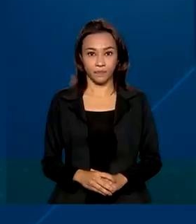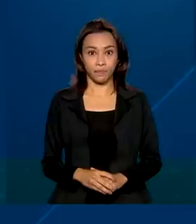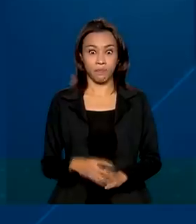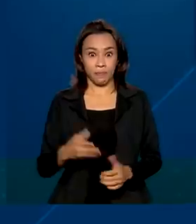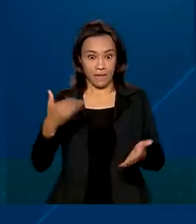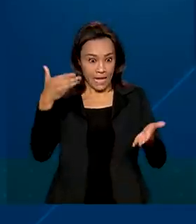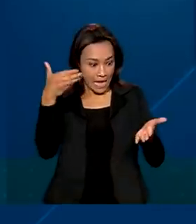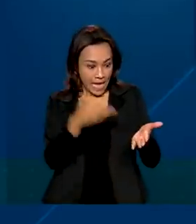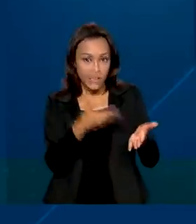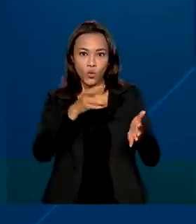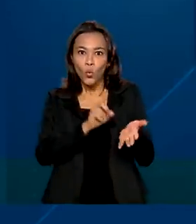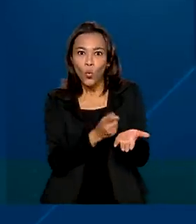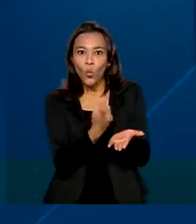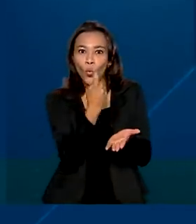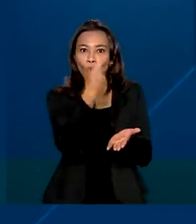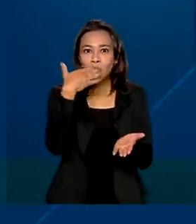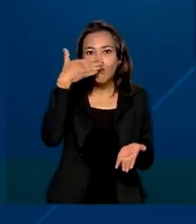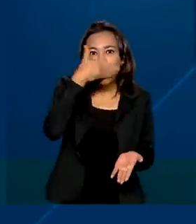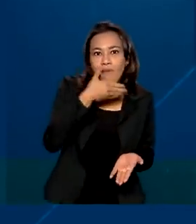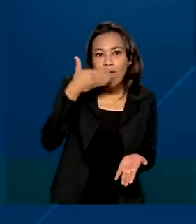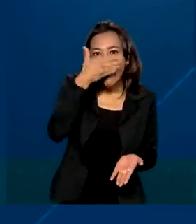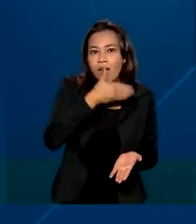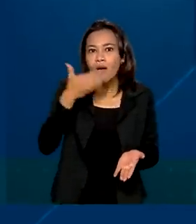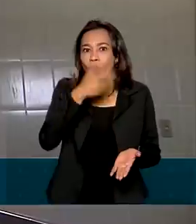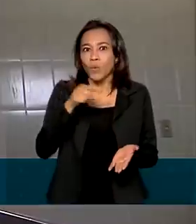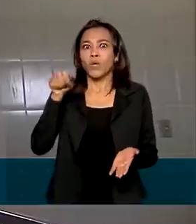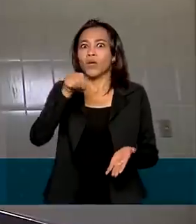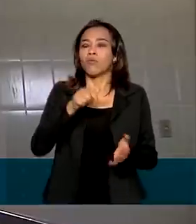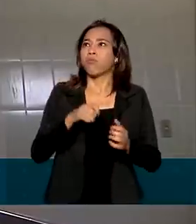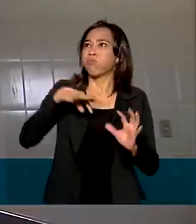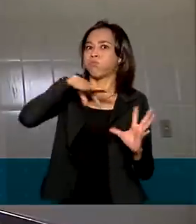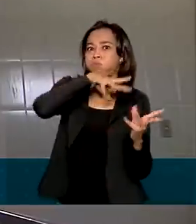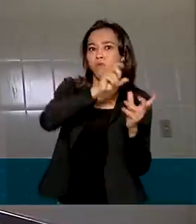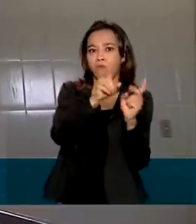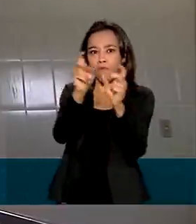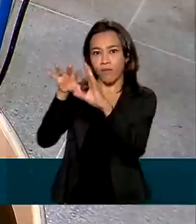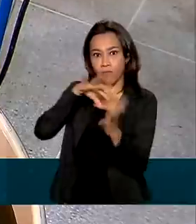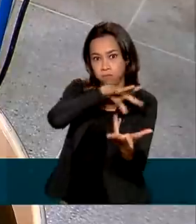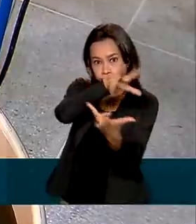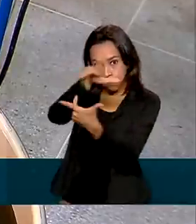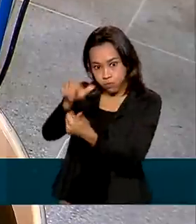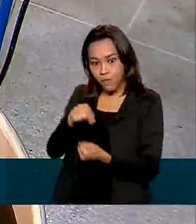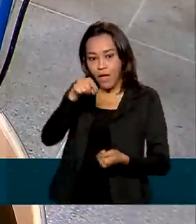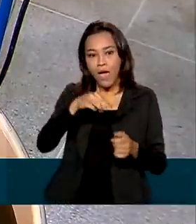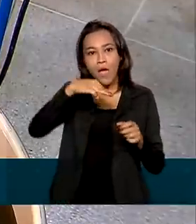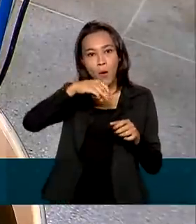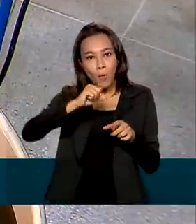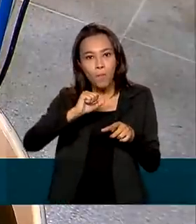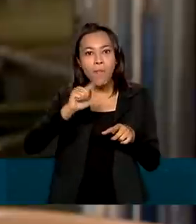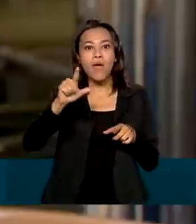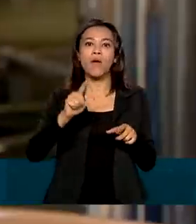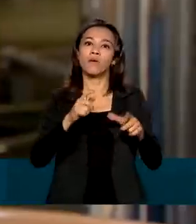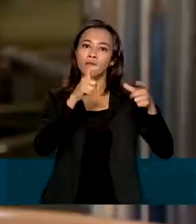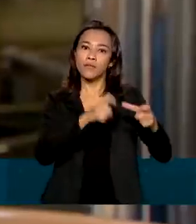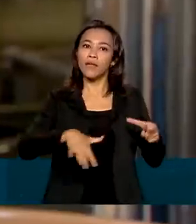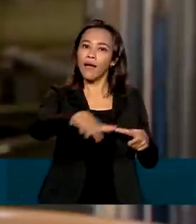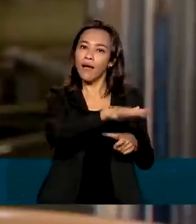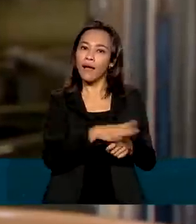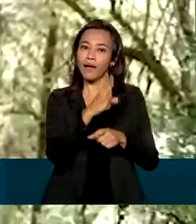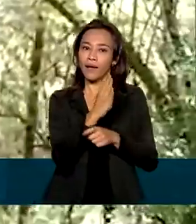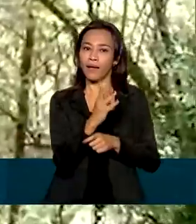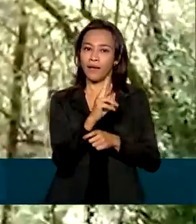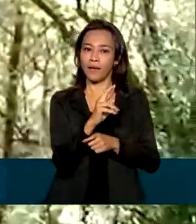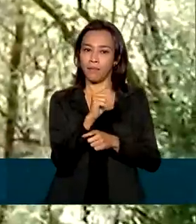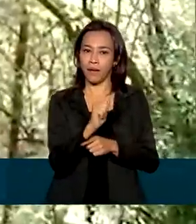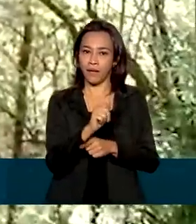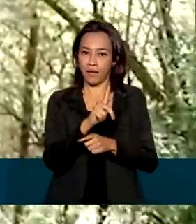produto único que conquistou o mercado internacional. Este é o mel de melato da região de Bracatinga, no sul do Brasil.